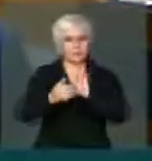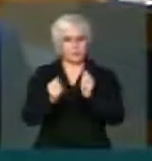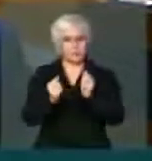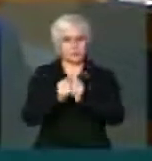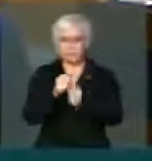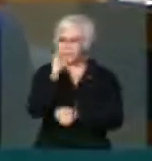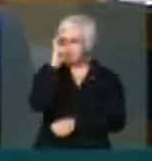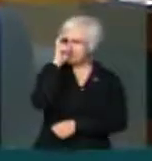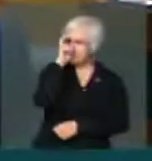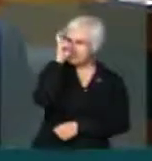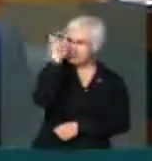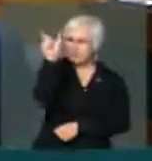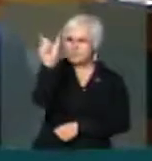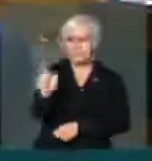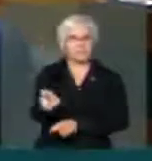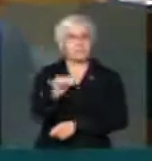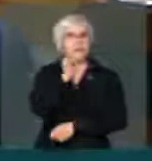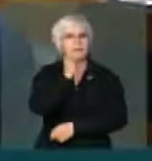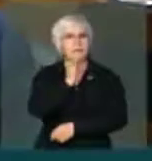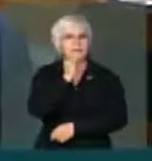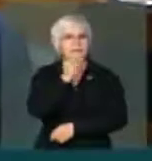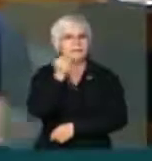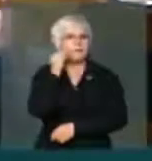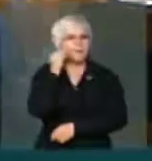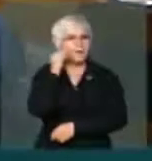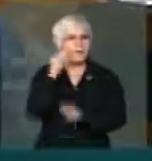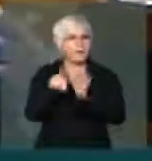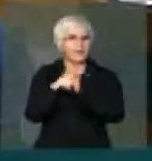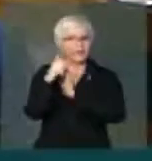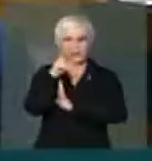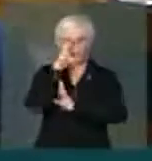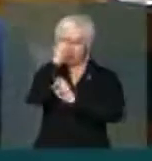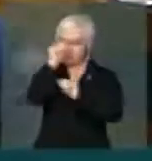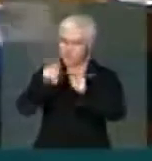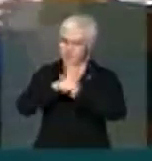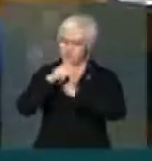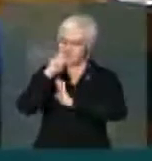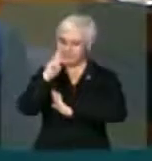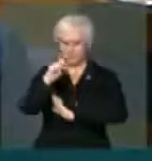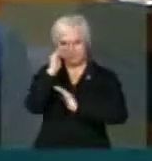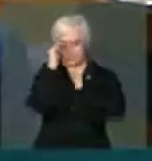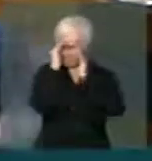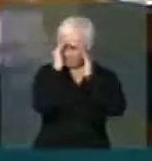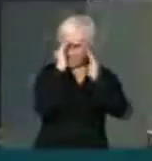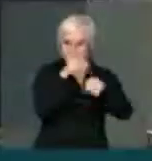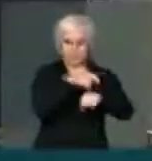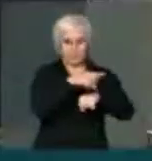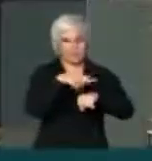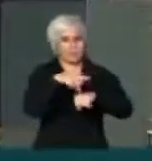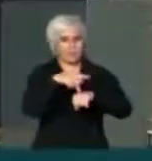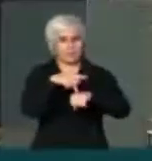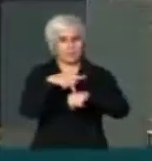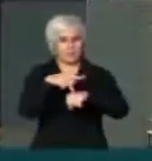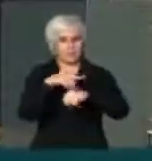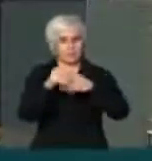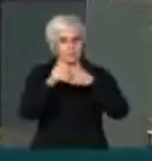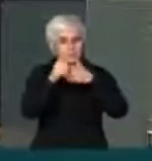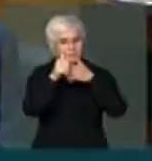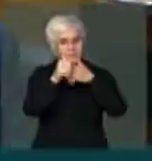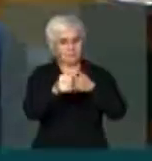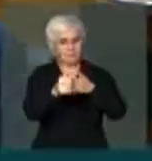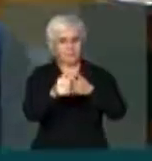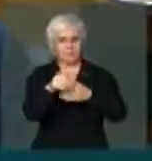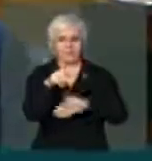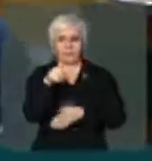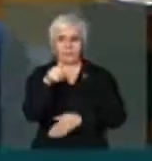inteligência, a experiência e o patriotismo de Vossa Excelência, nortearam o nosso PFL